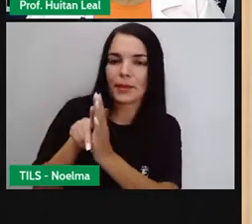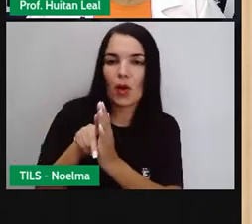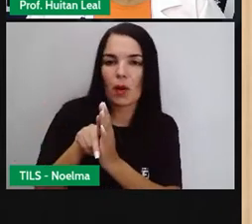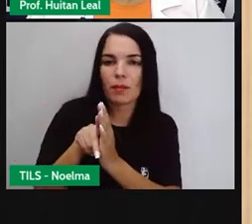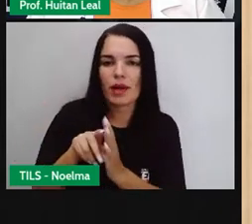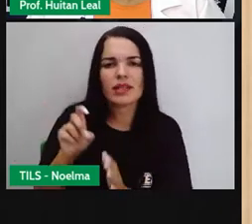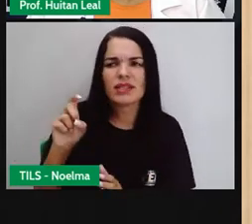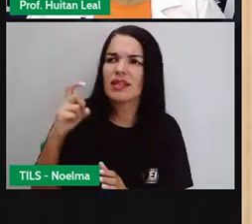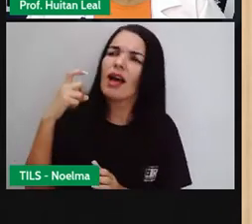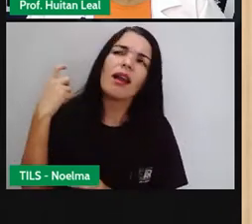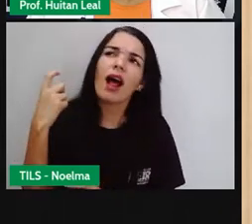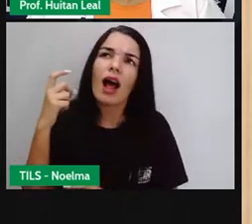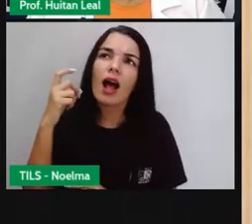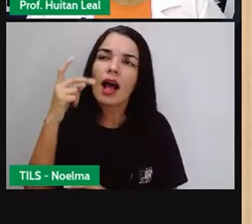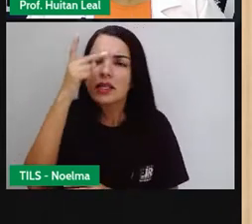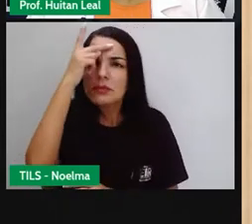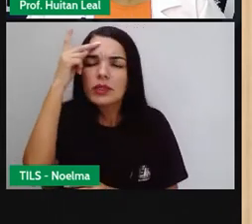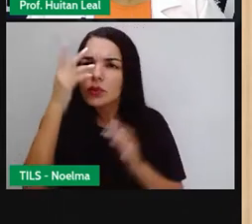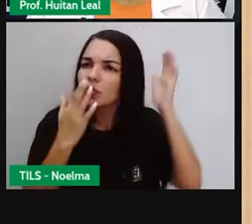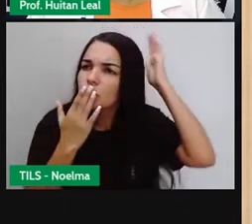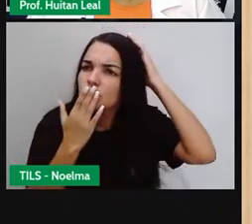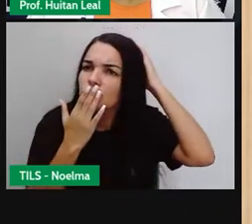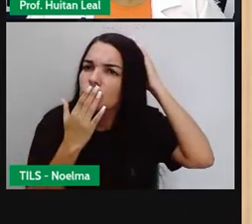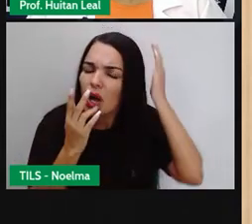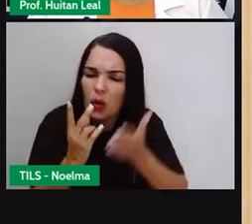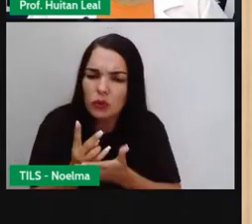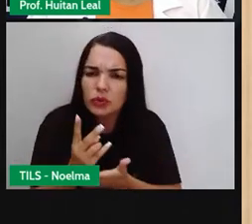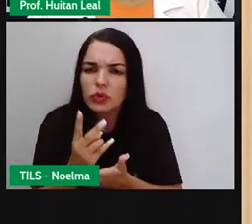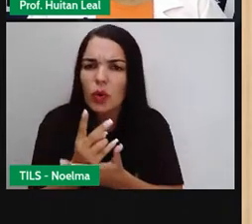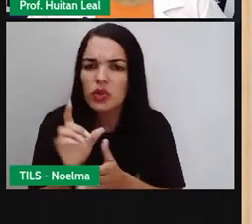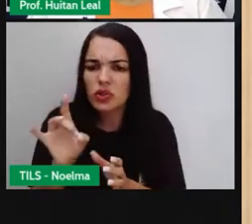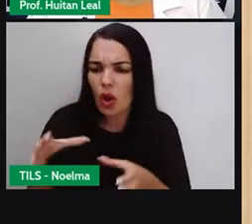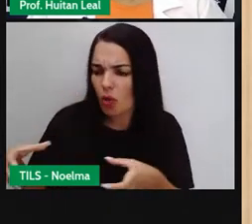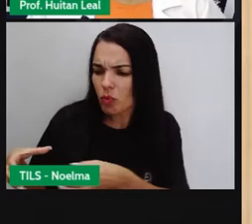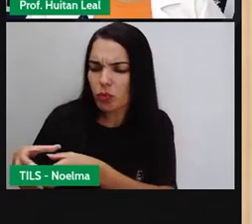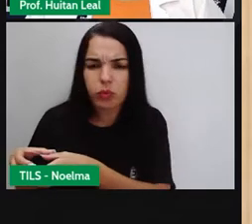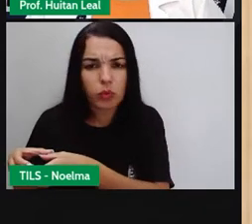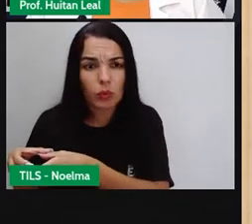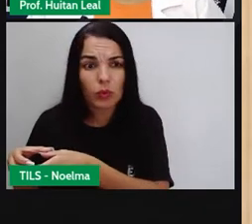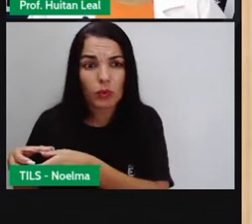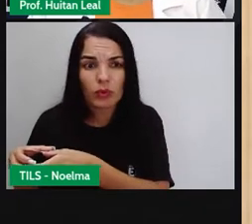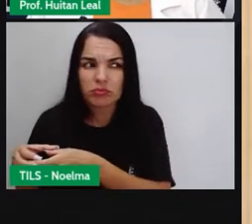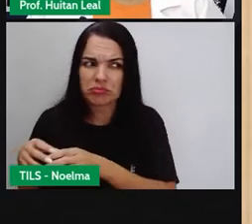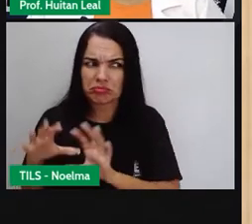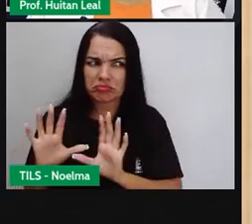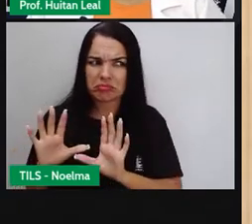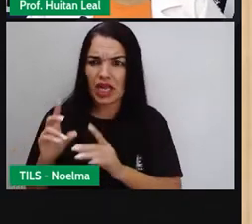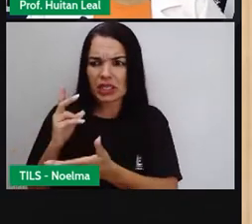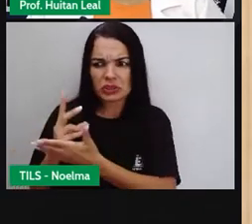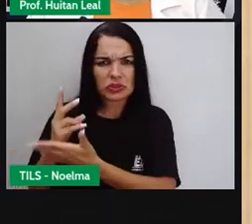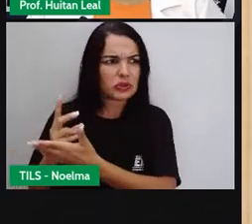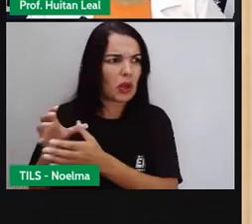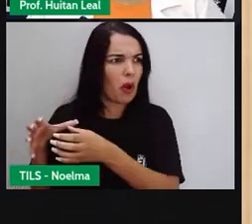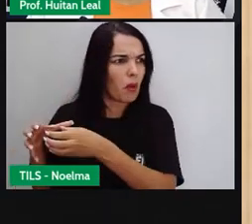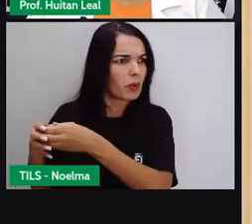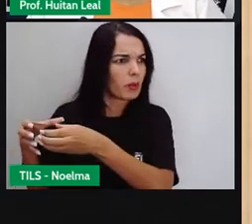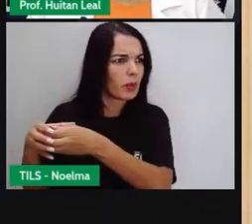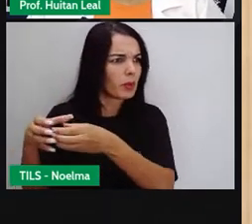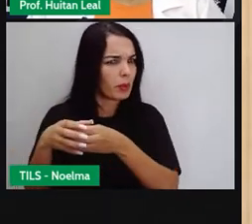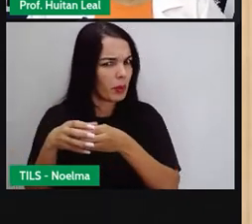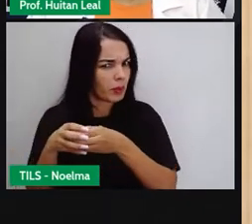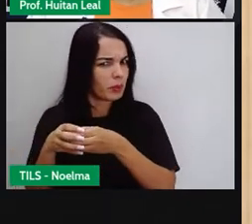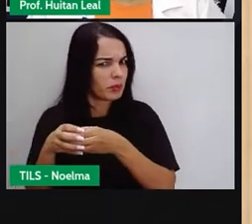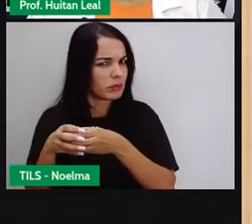partiram para novas experiências fora do seu lugar de origem? Será, gente? Será que eles ainda permanecem dessa